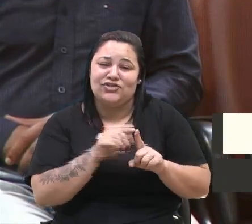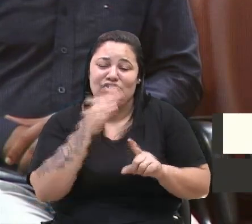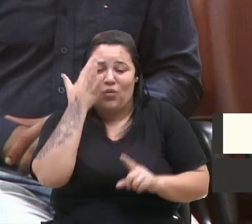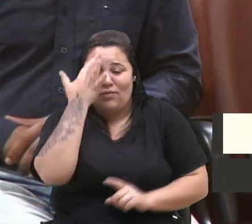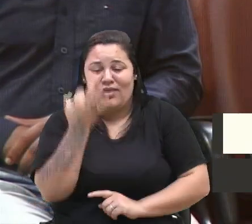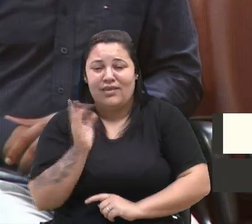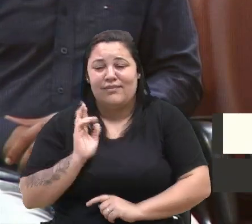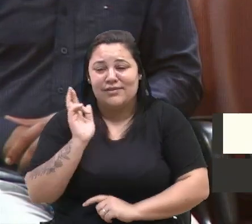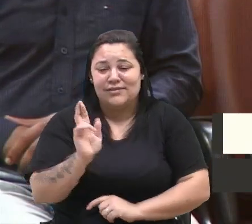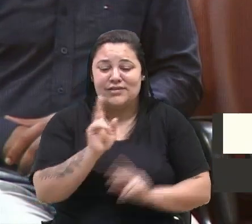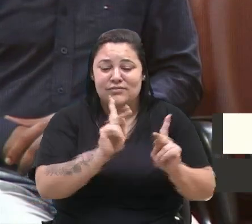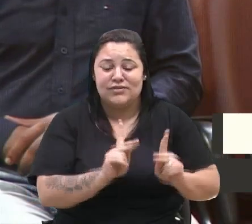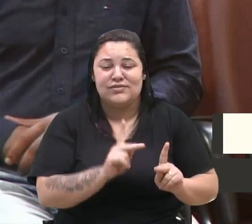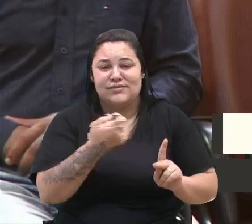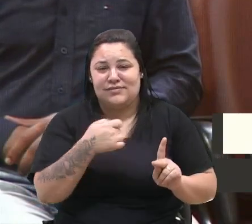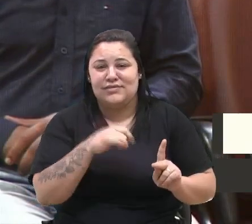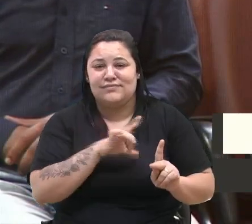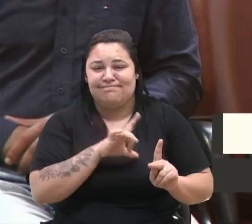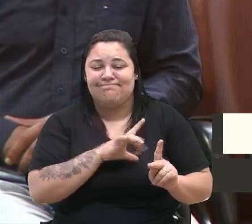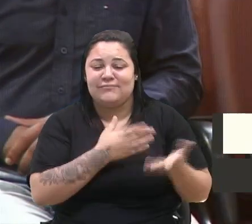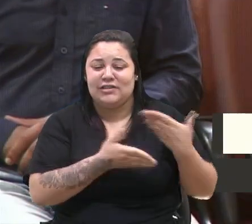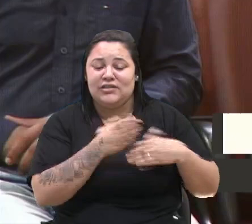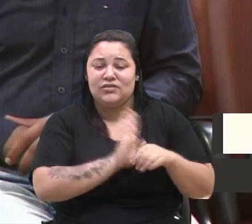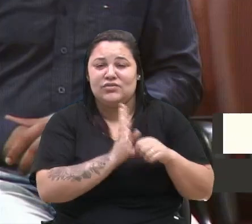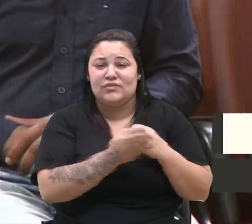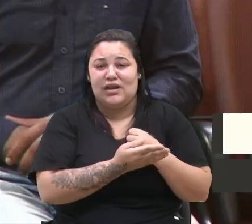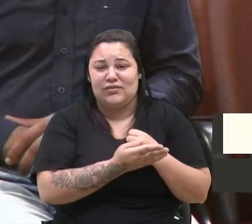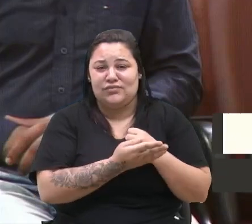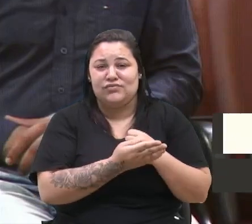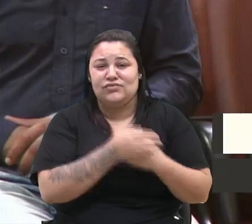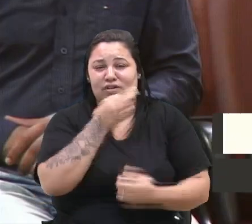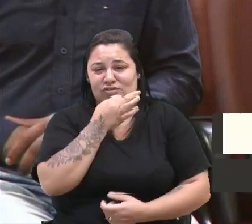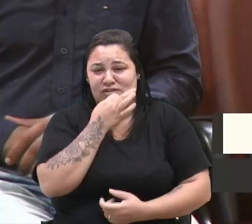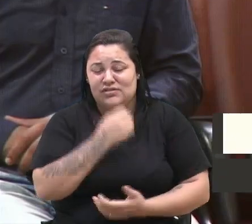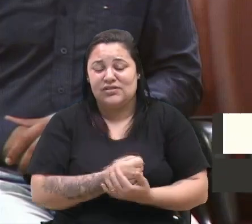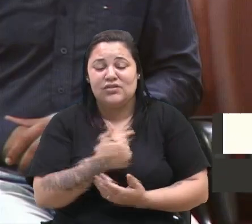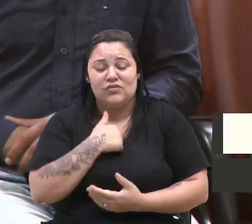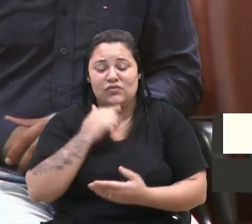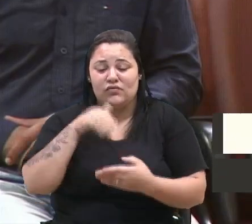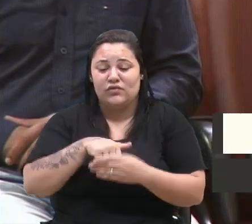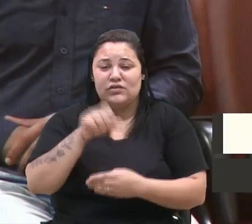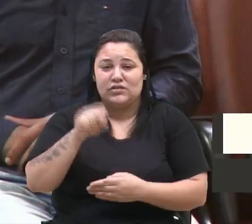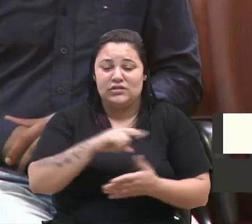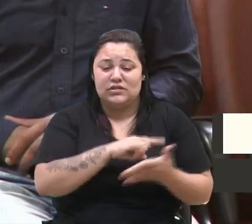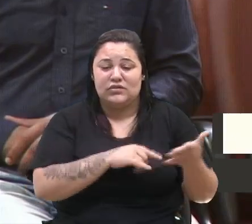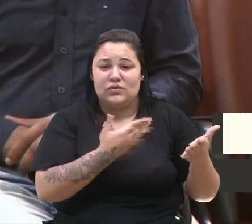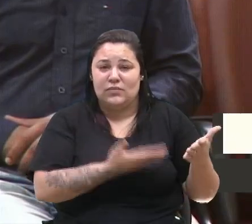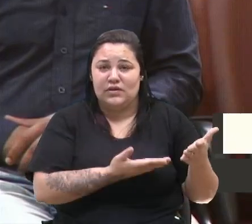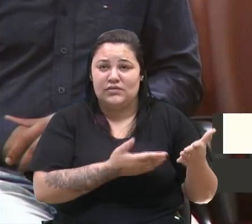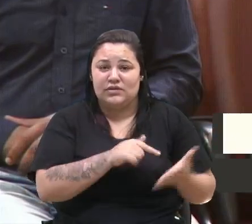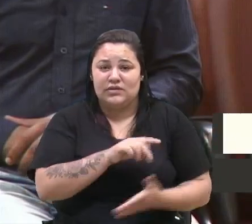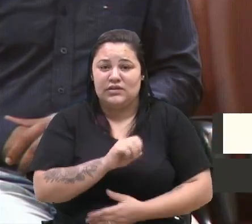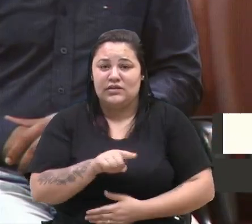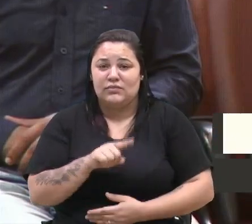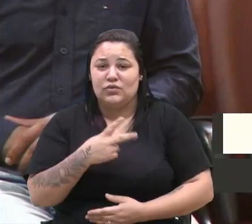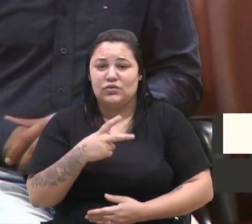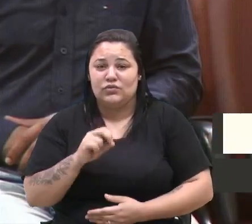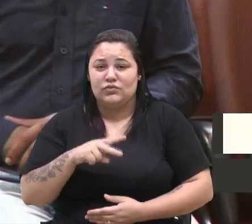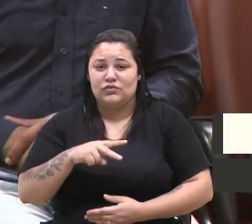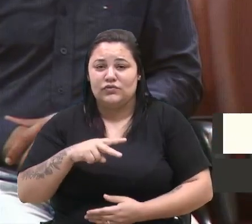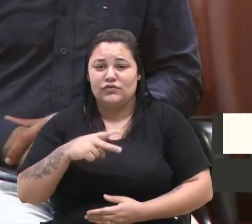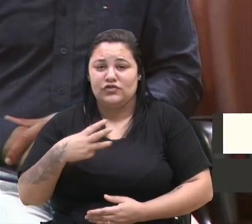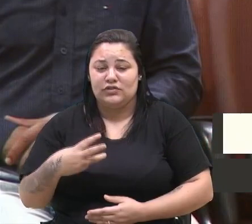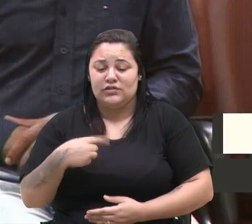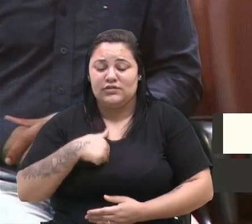pessoas que necessitam nos bairros de Caxias do Sul. Então, votarei sim esse requerimento 70-2023. Com certeza vou